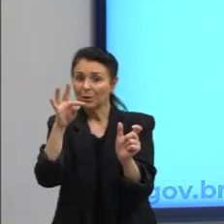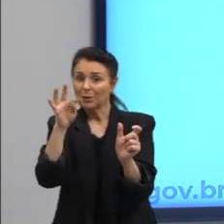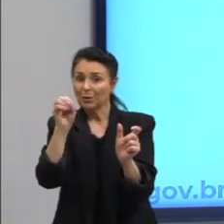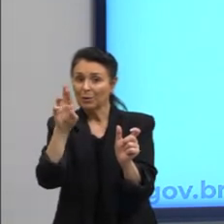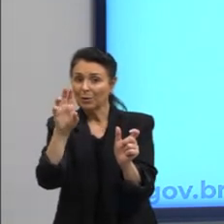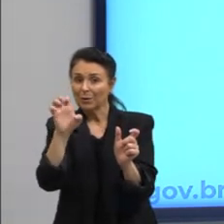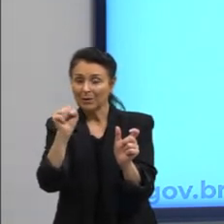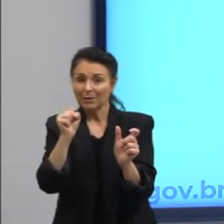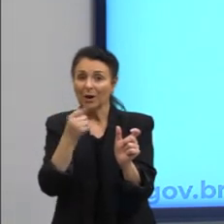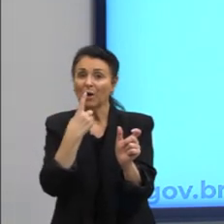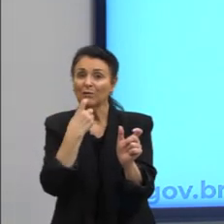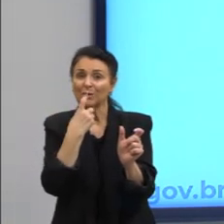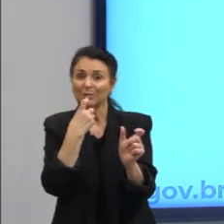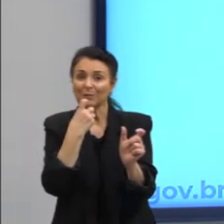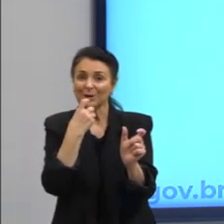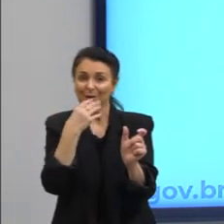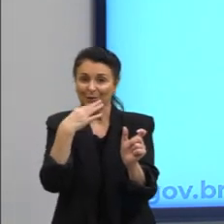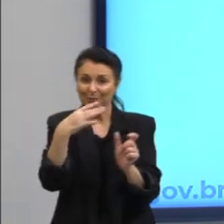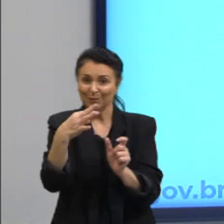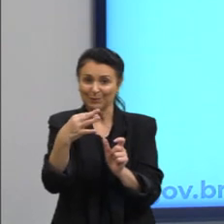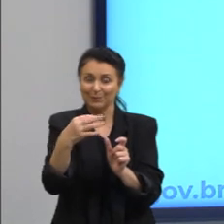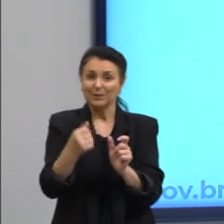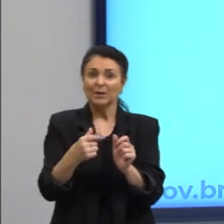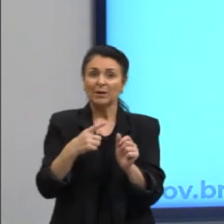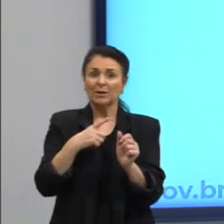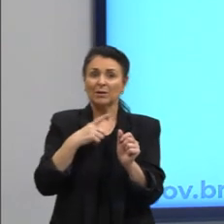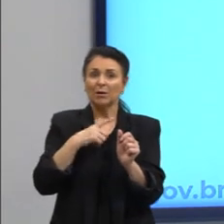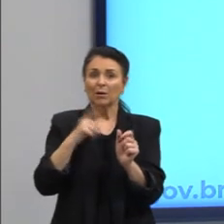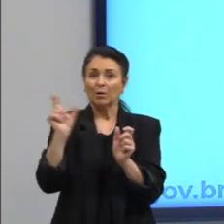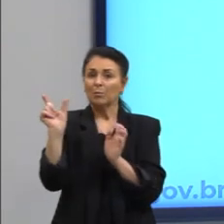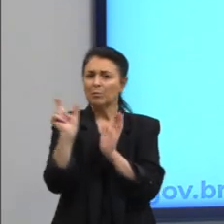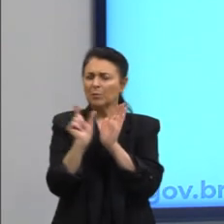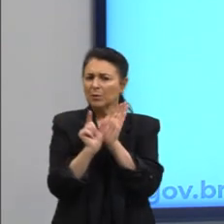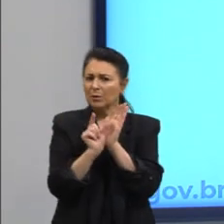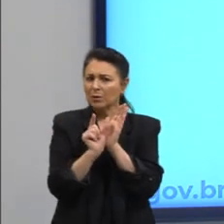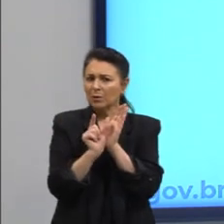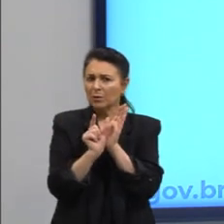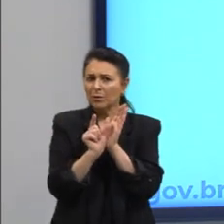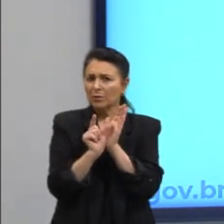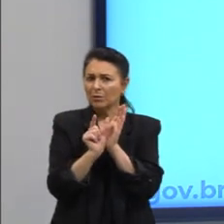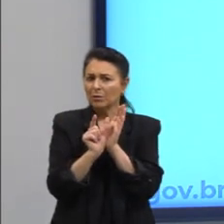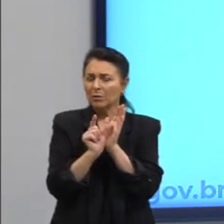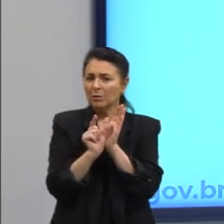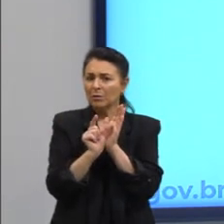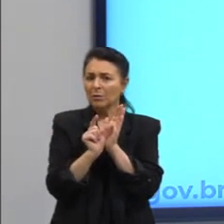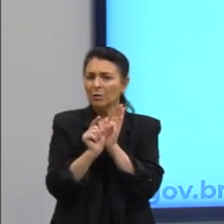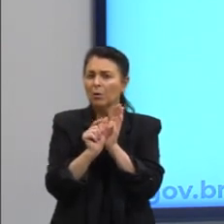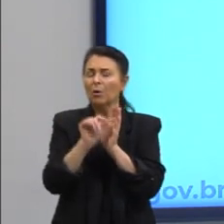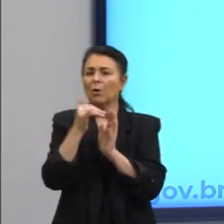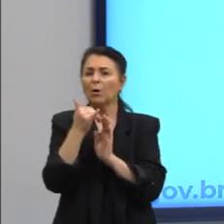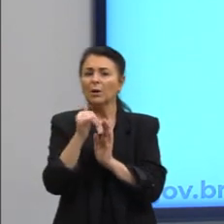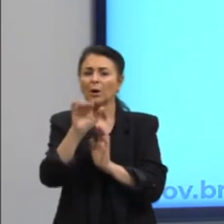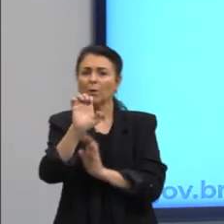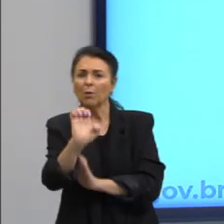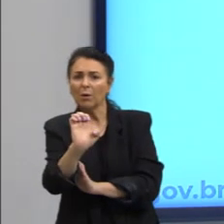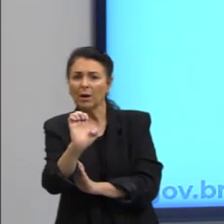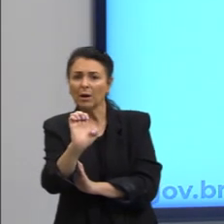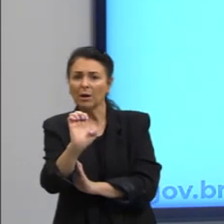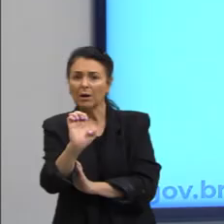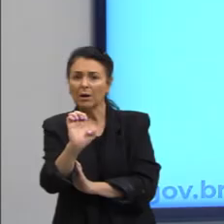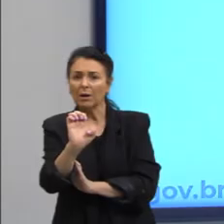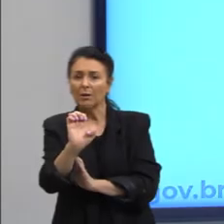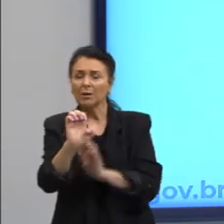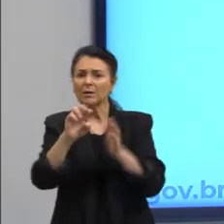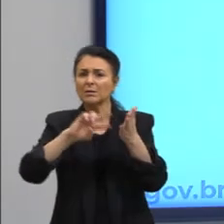Que vai trazer, por exemplo Nintendo e Televisão Esse I é um conector